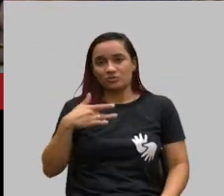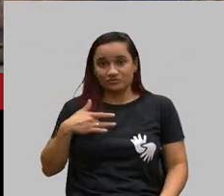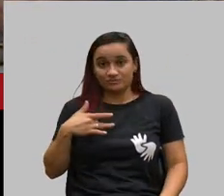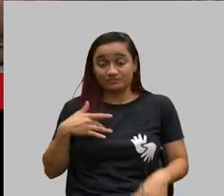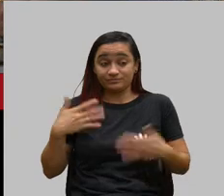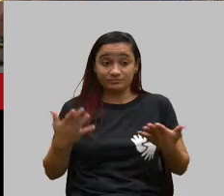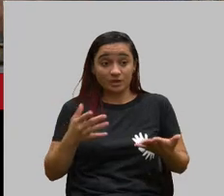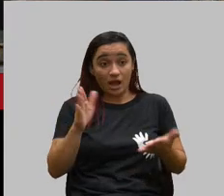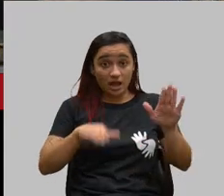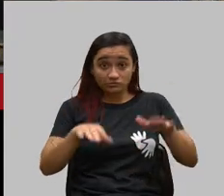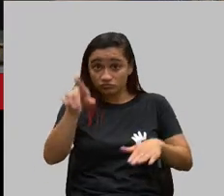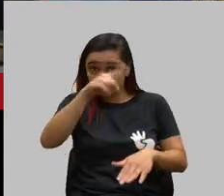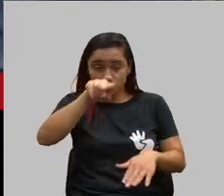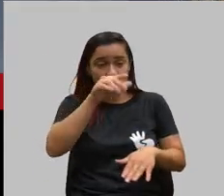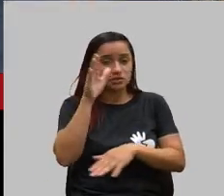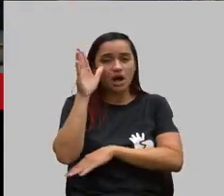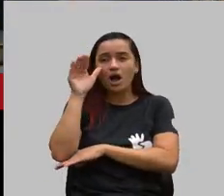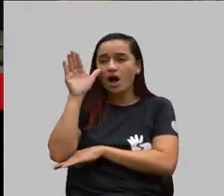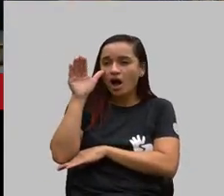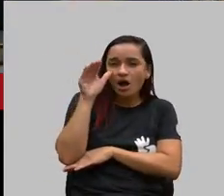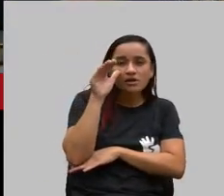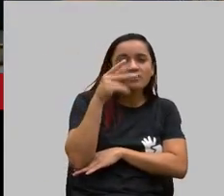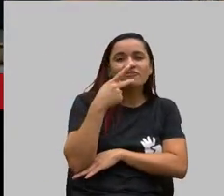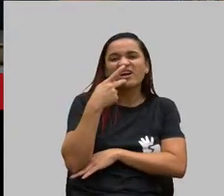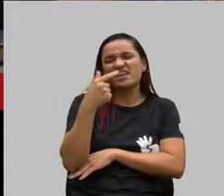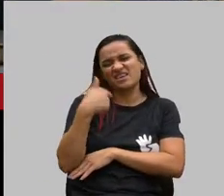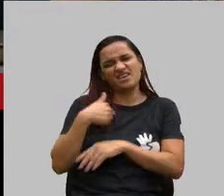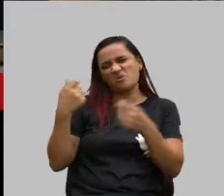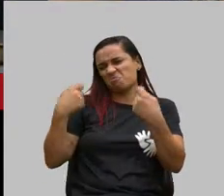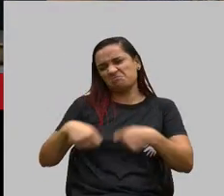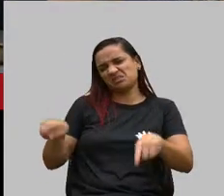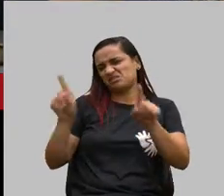assistindo e falam, eu não preciso do plano de saúde.